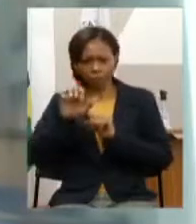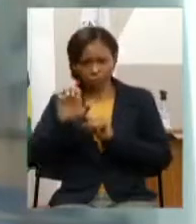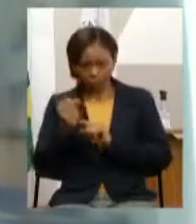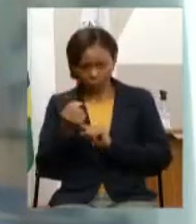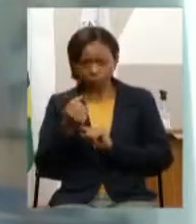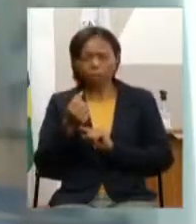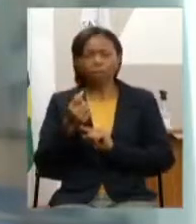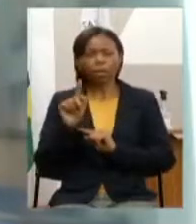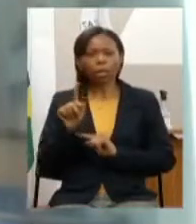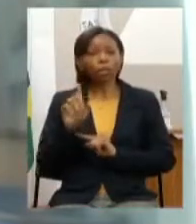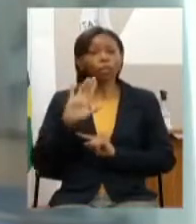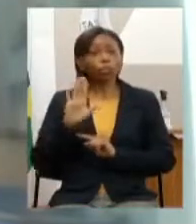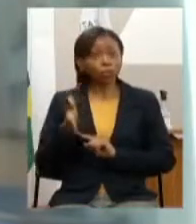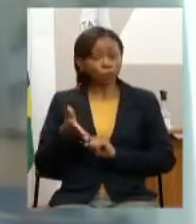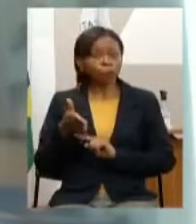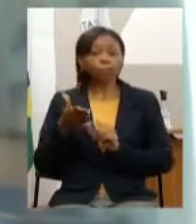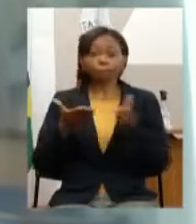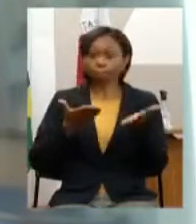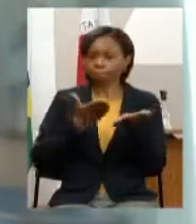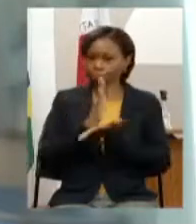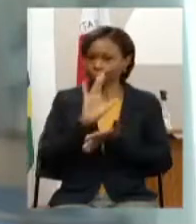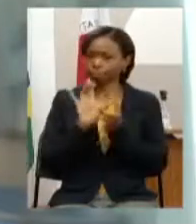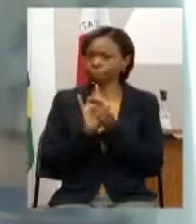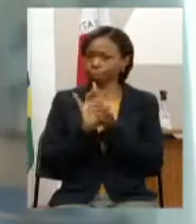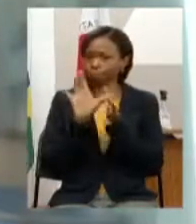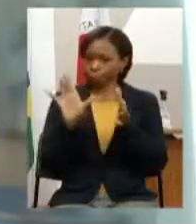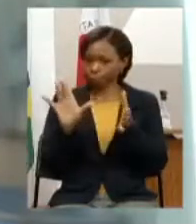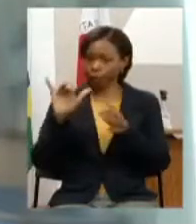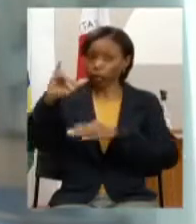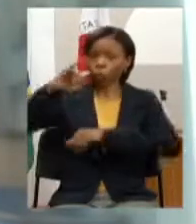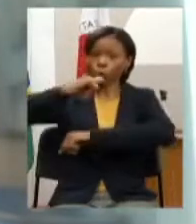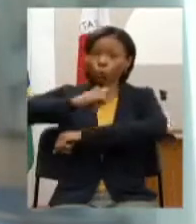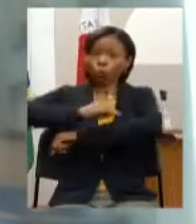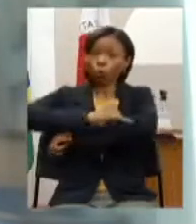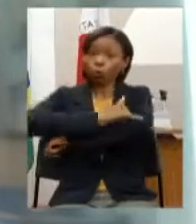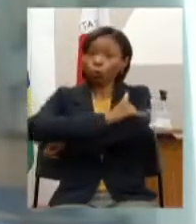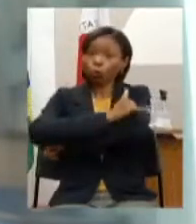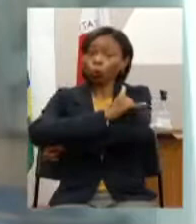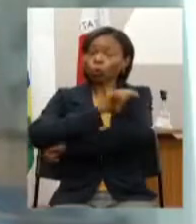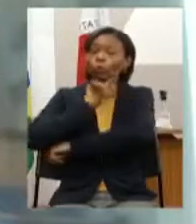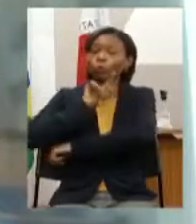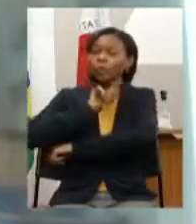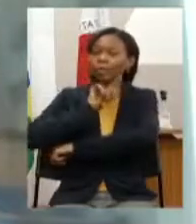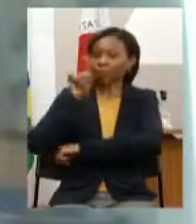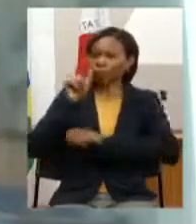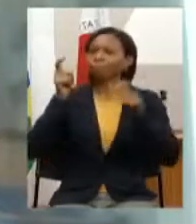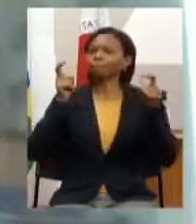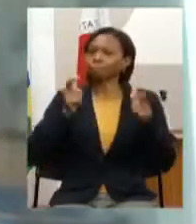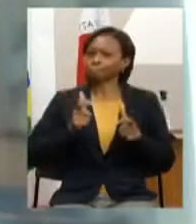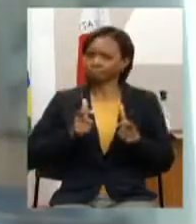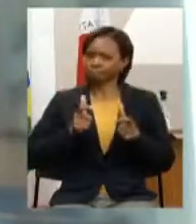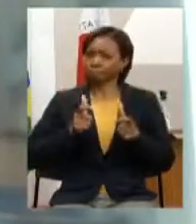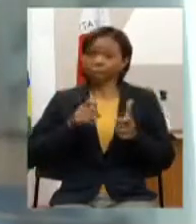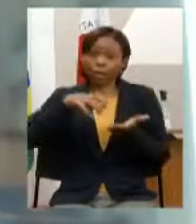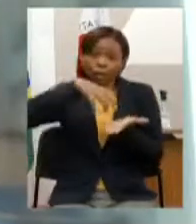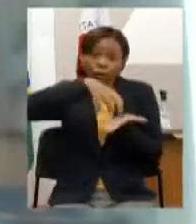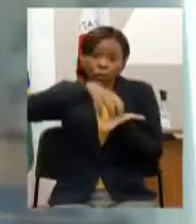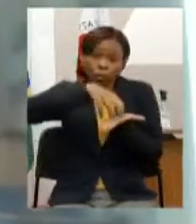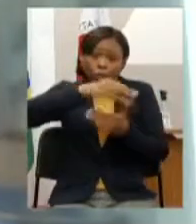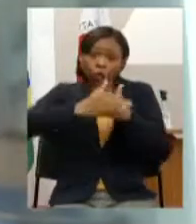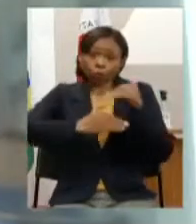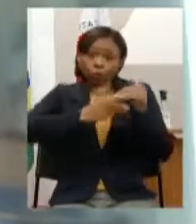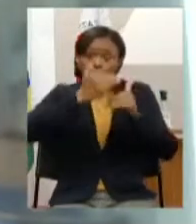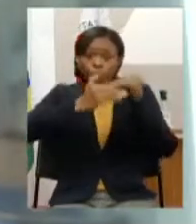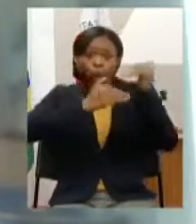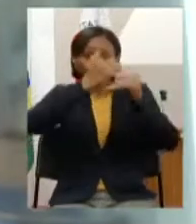autorização e aprovação de um projeto de aeroporto internacional na região ou seja um centro de desenvolvimento